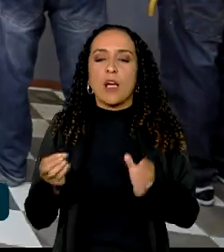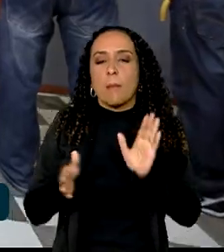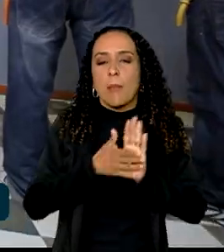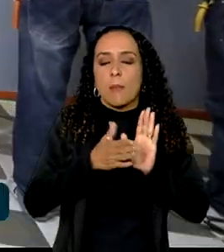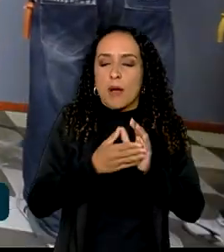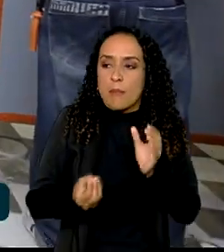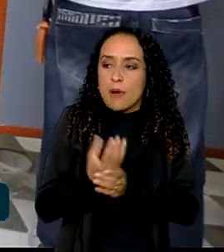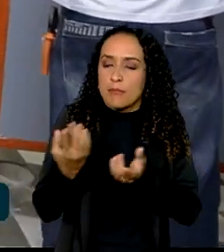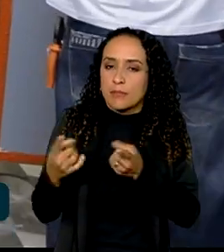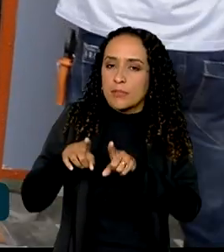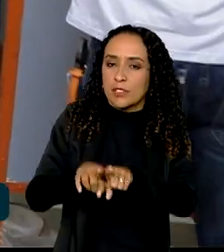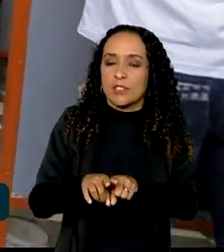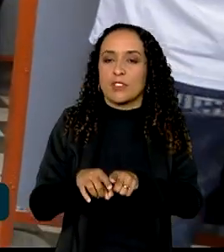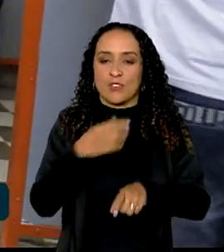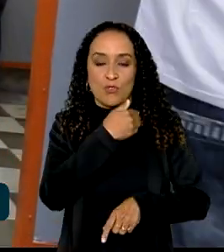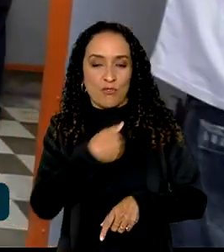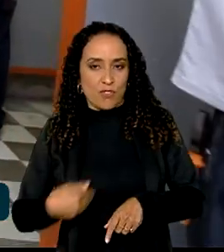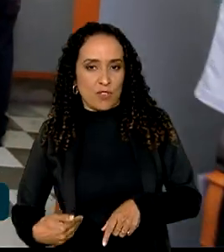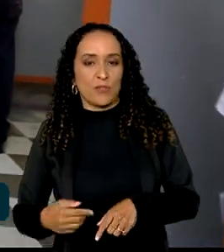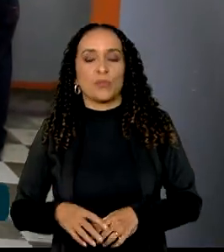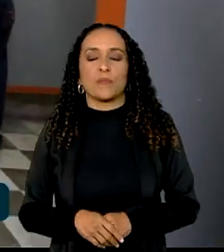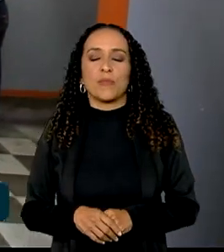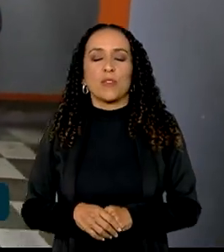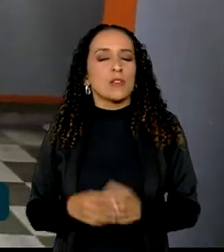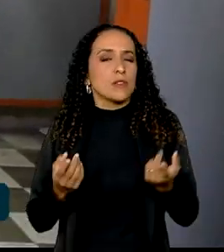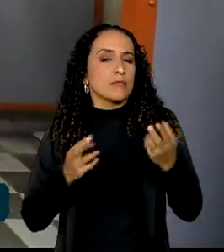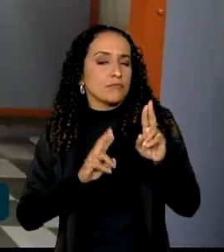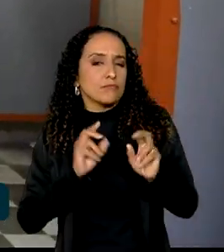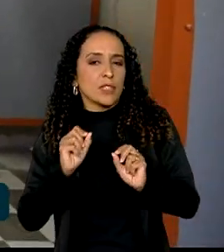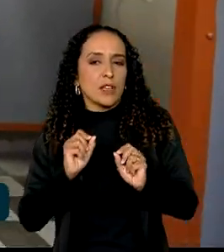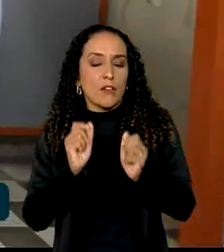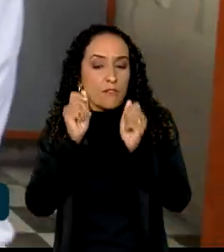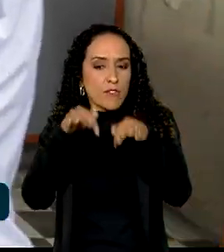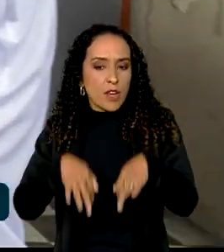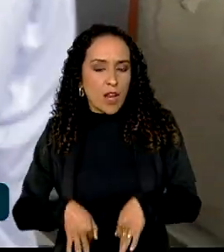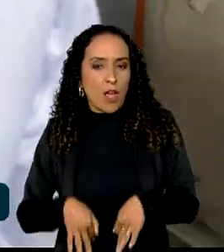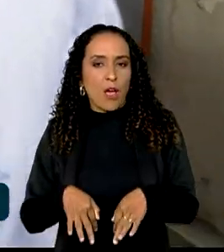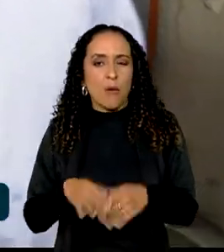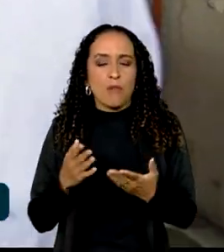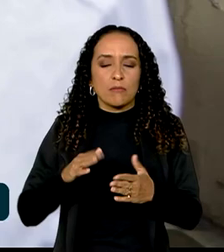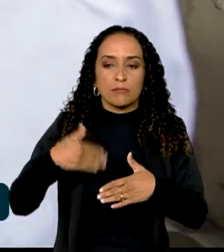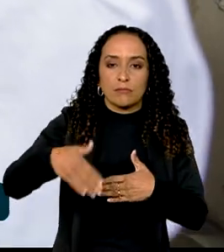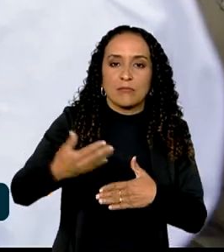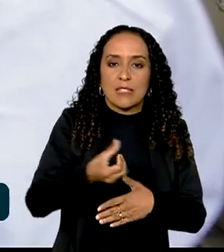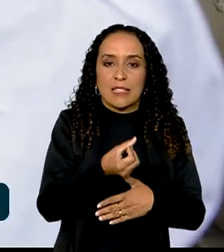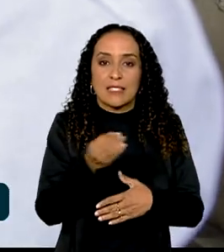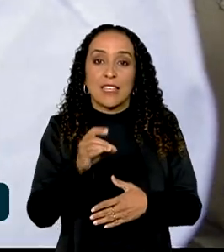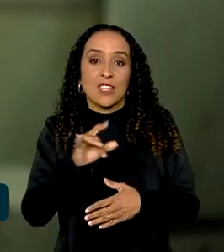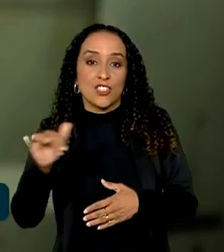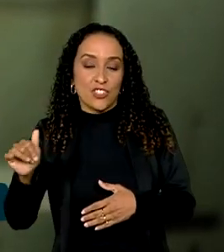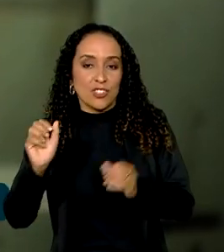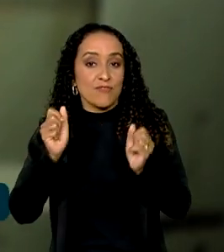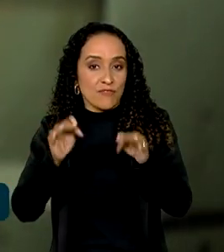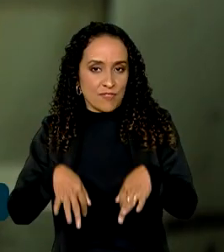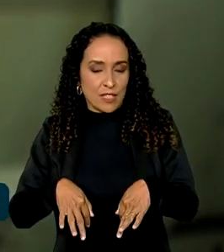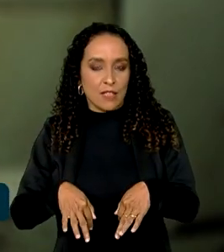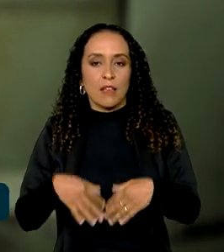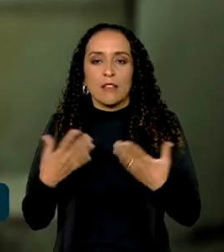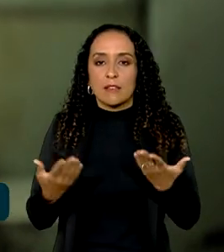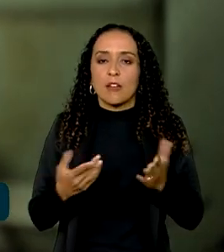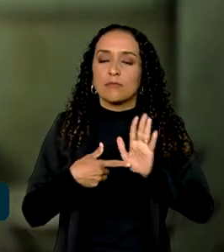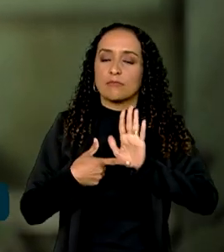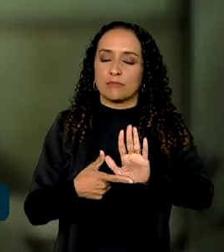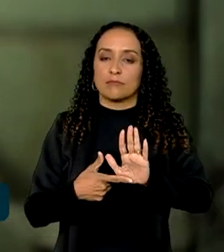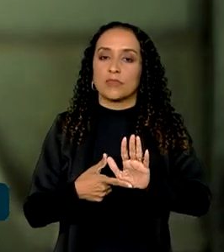parceria com os governadores. A previsão é que o projeto final seja finalizado nos próximos 60 dias e assim seja